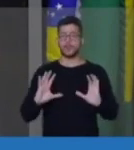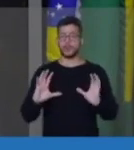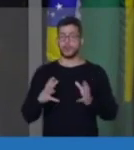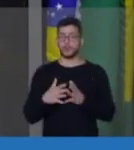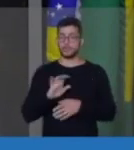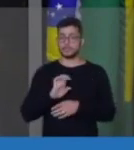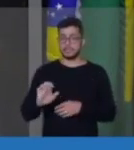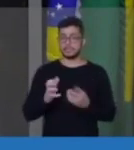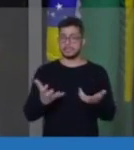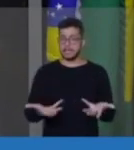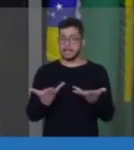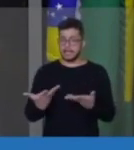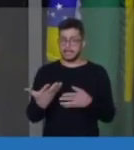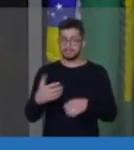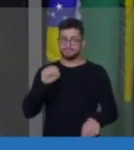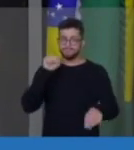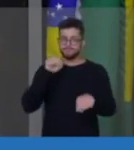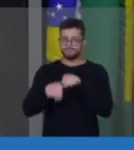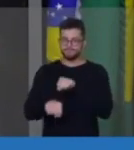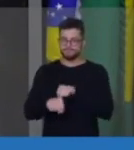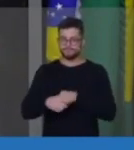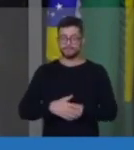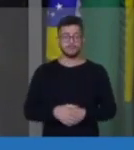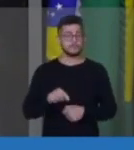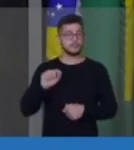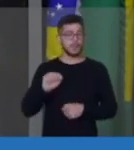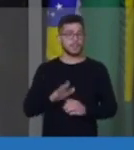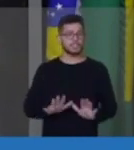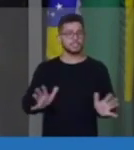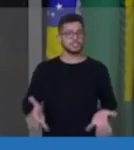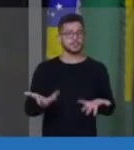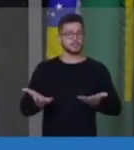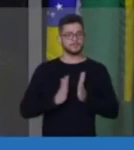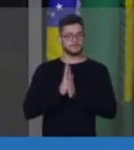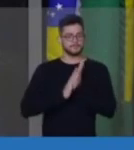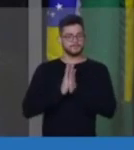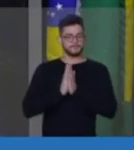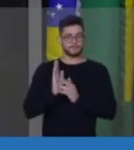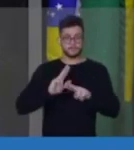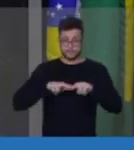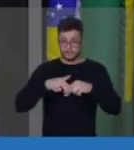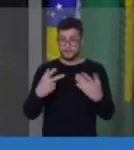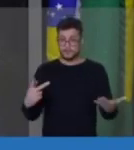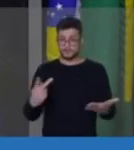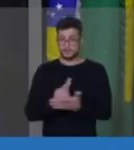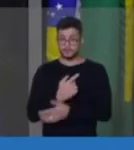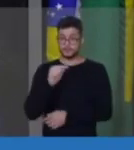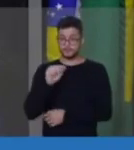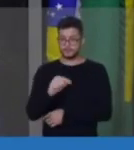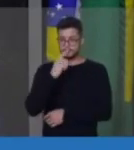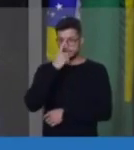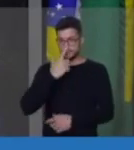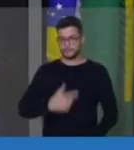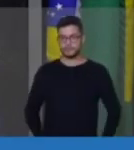estimula e comemora. E é isso que eles fizeram. Enquanto o ocidente